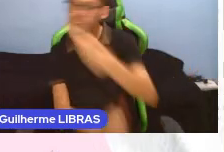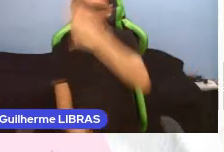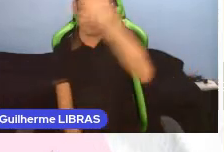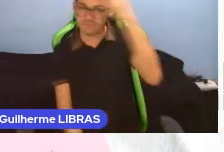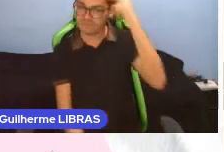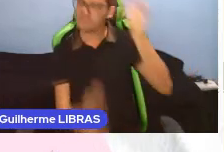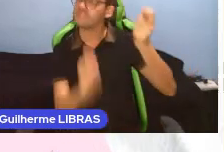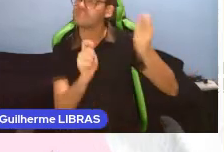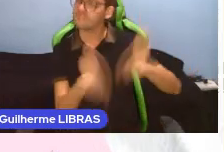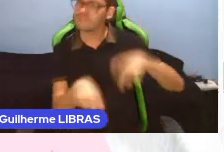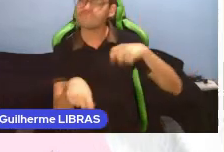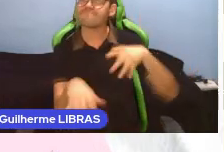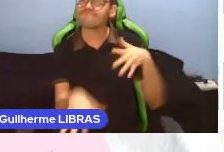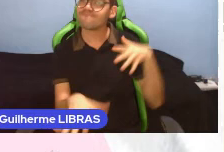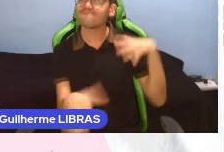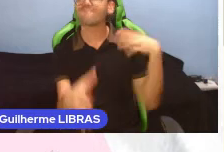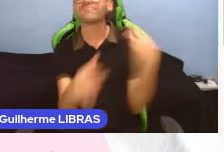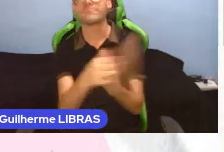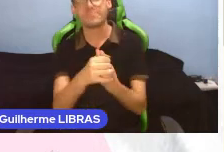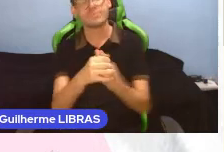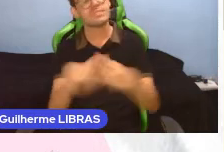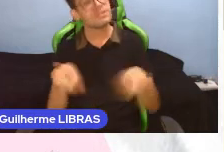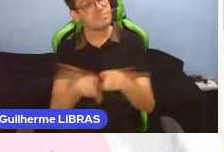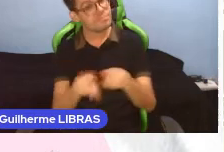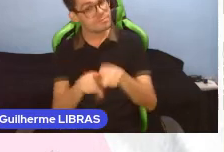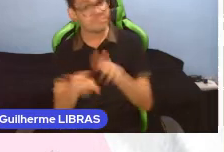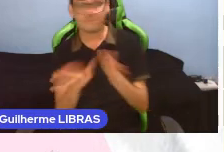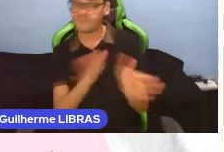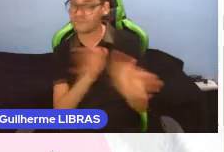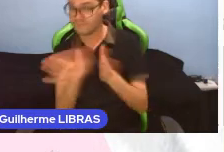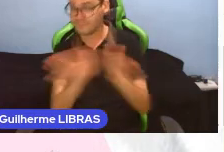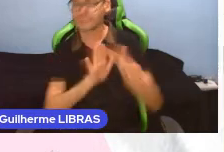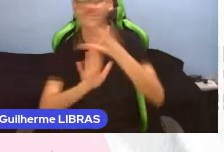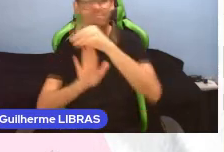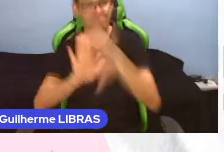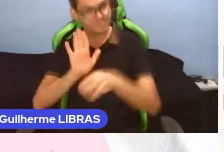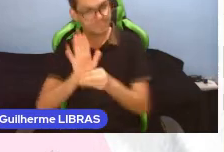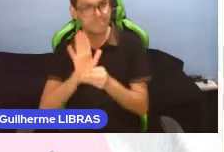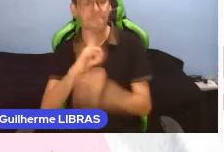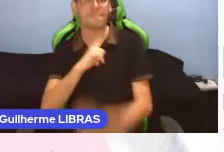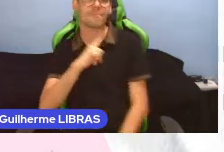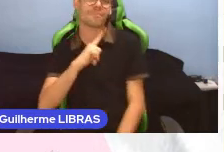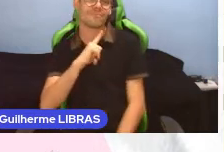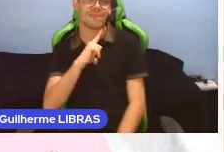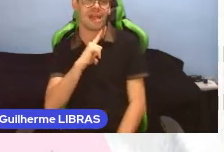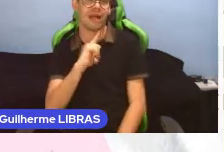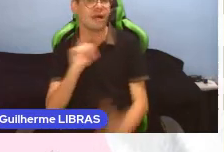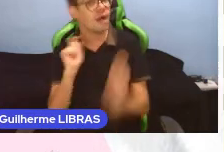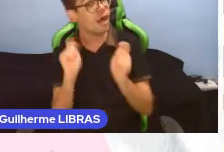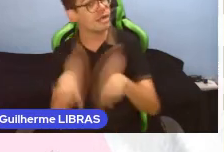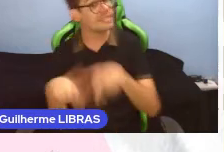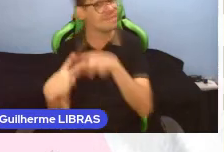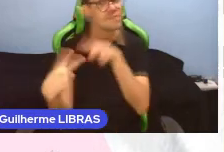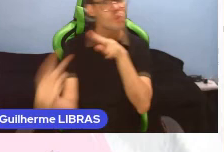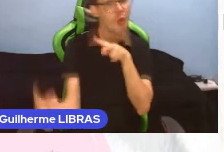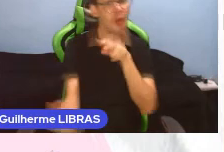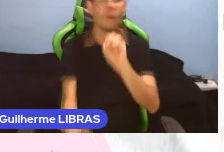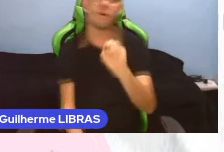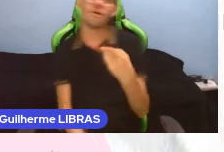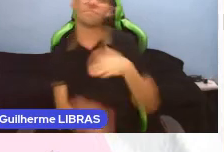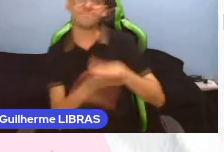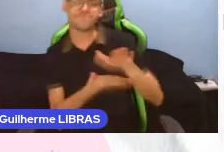incluídos e terem acesso aos conteúdos disponibilizados, seja no modo virtual ou impresso.